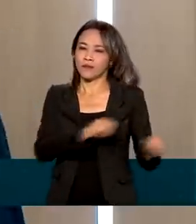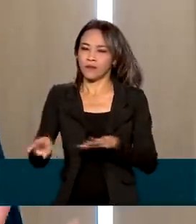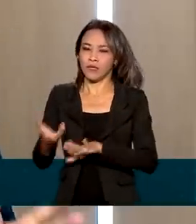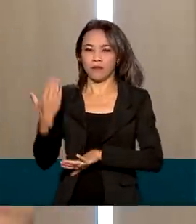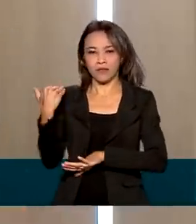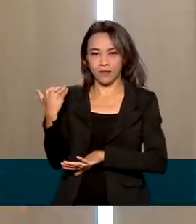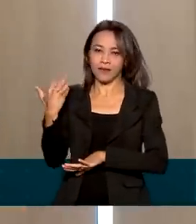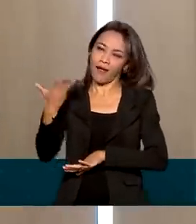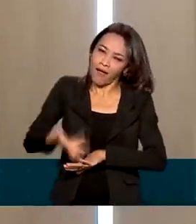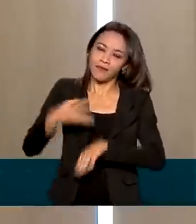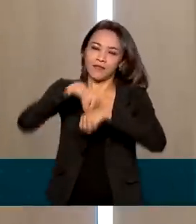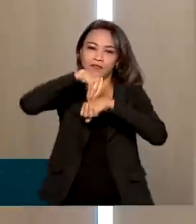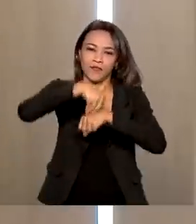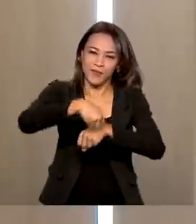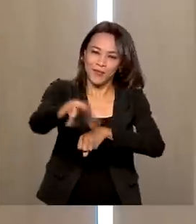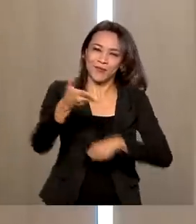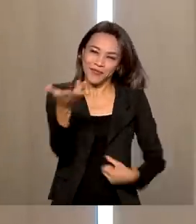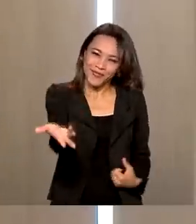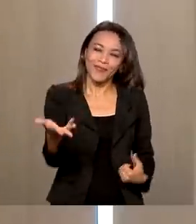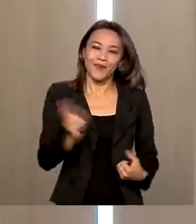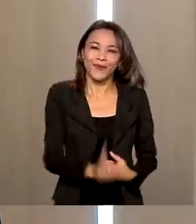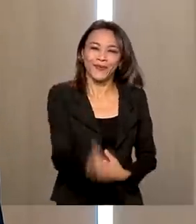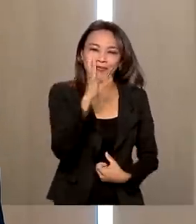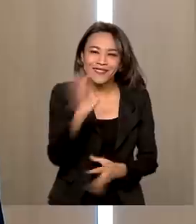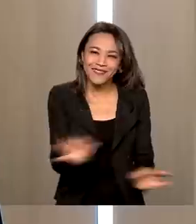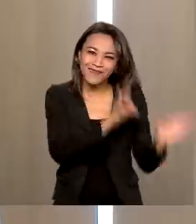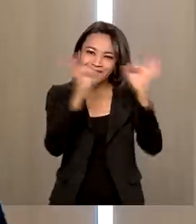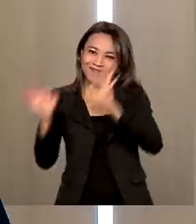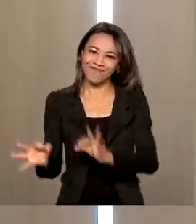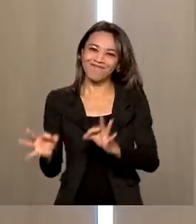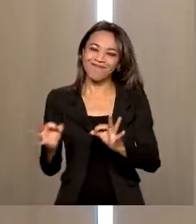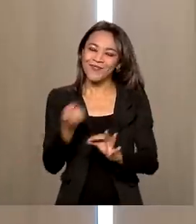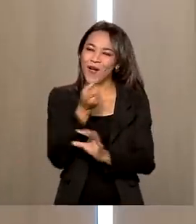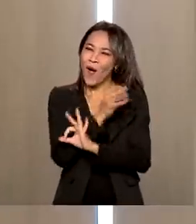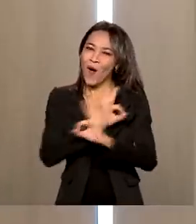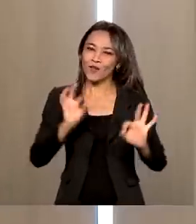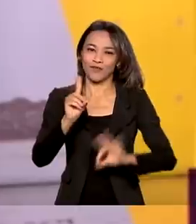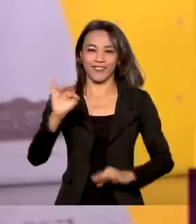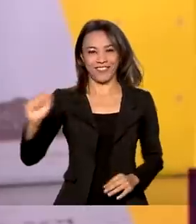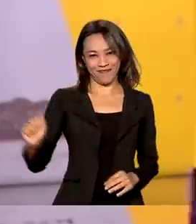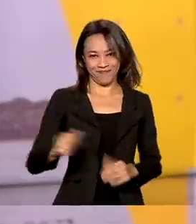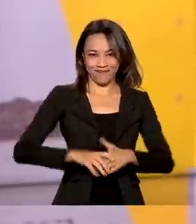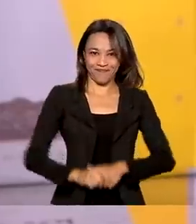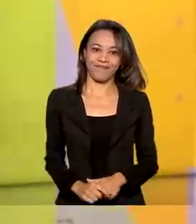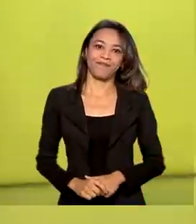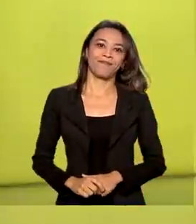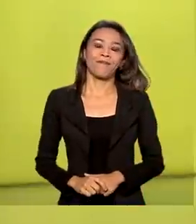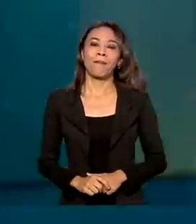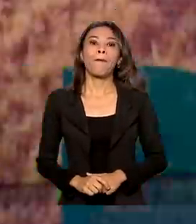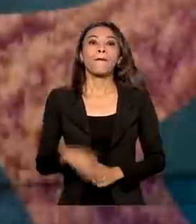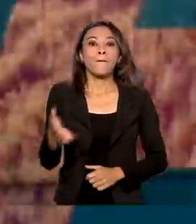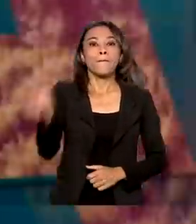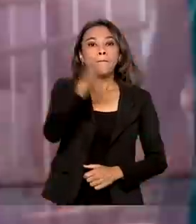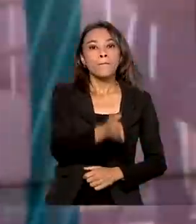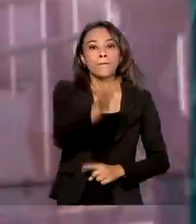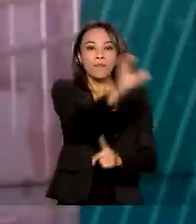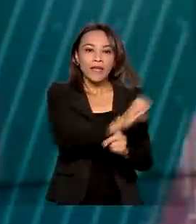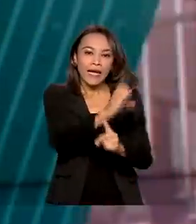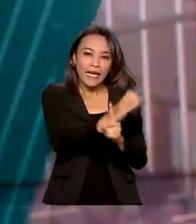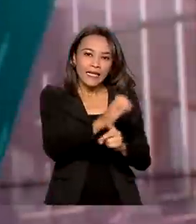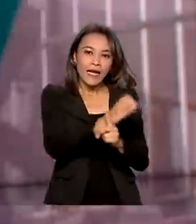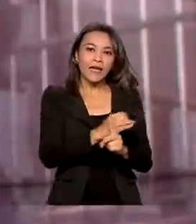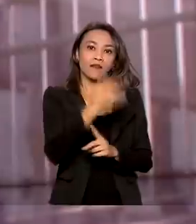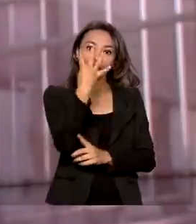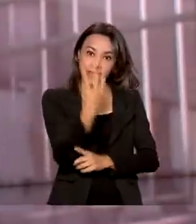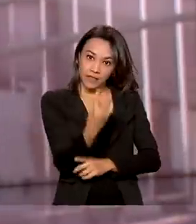Essa é informação que nós tínhamos para você hoje, continue conosco e tenha um ótimo dia. O calendário das três novas